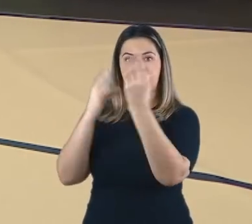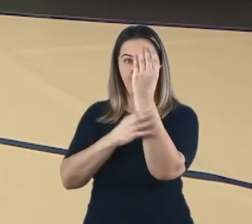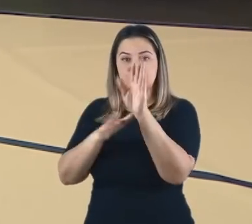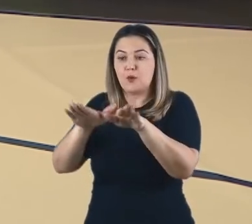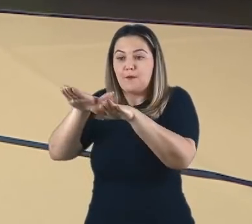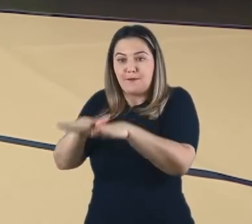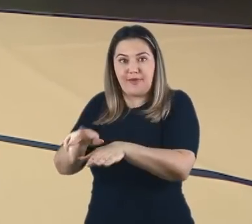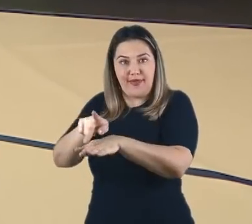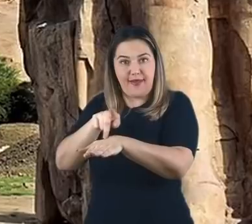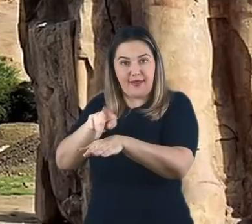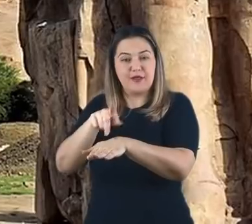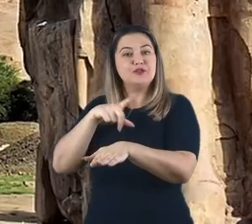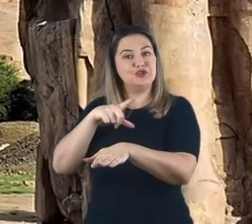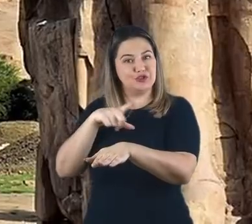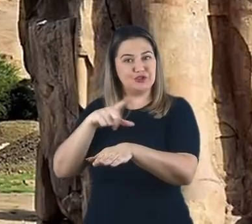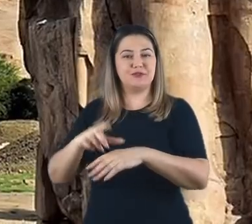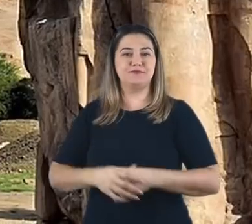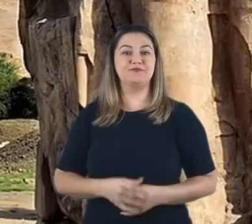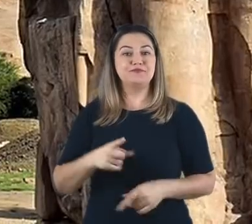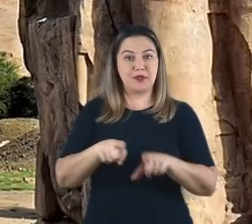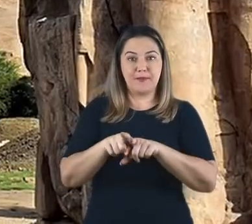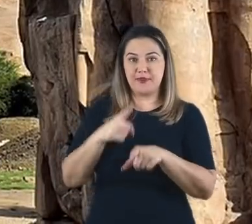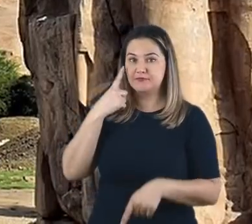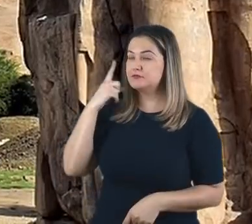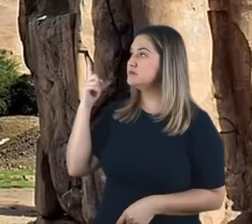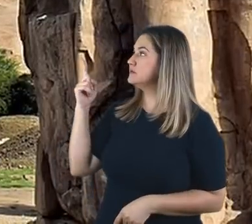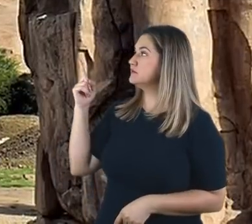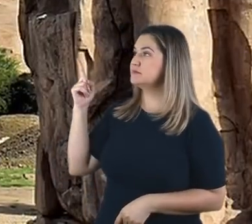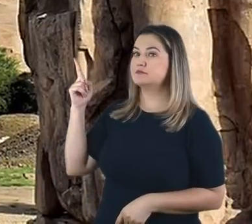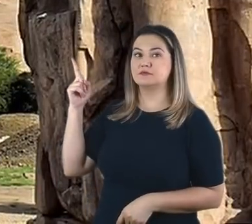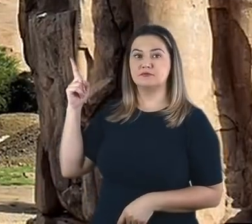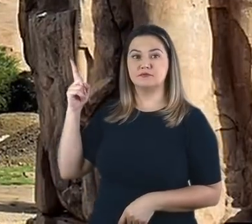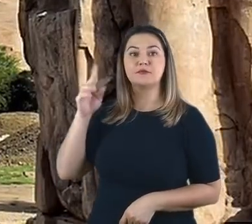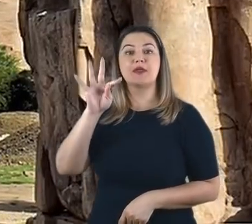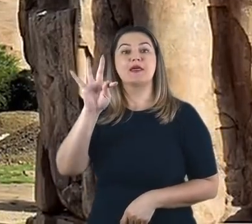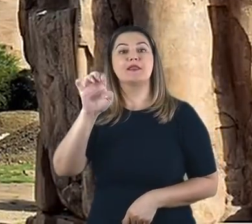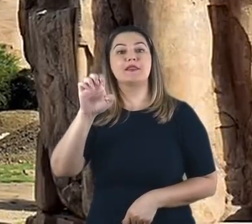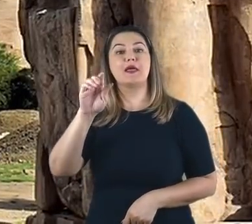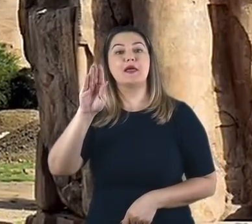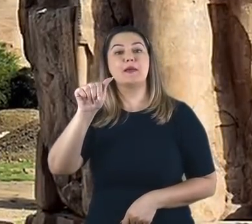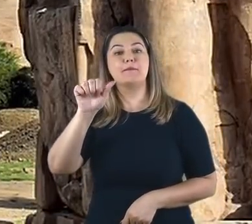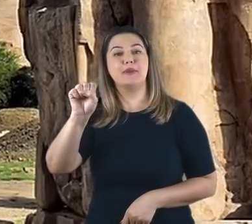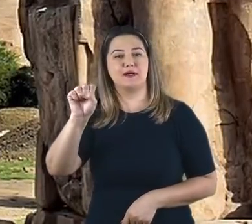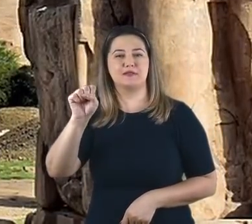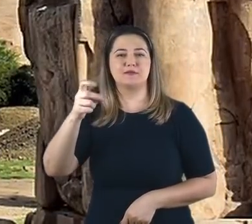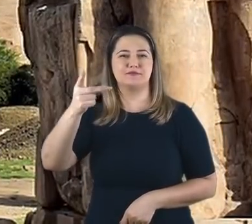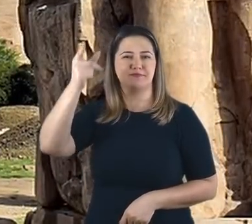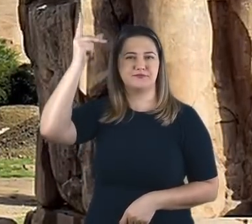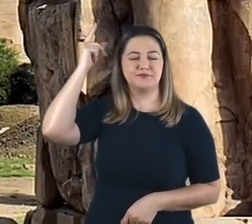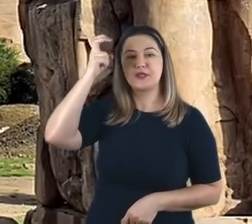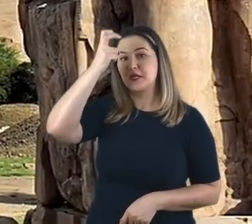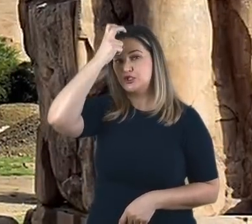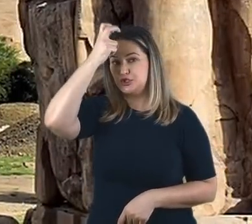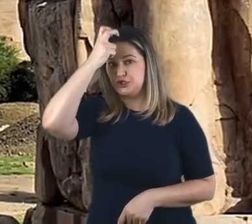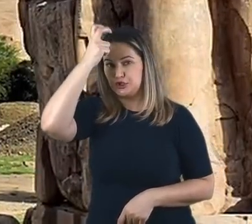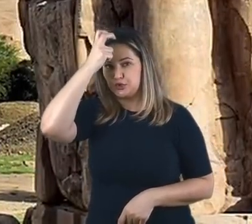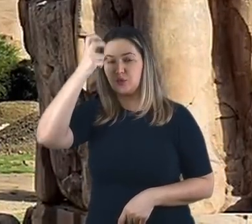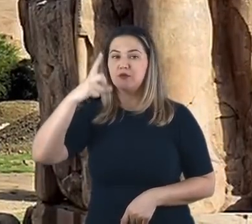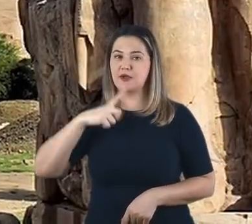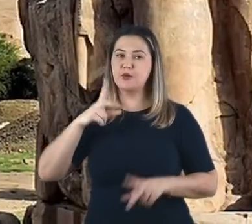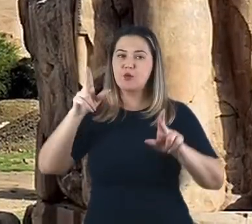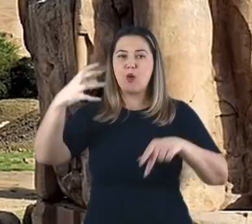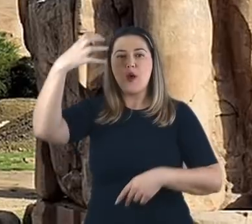na forma humana. O chamado Colosso de Memnon, na antiga cidade de Tebas, no Alto Egito, na verdade seria uma